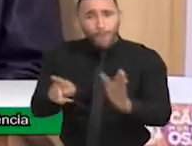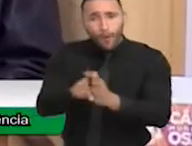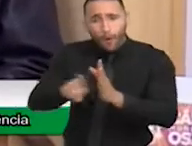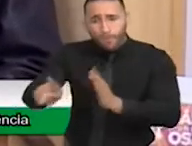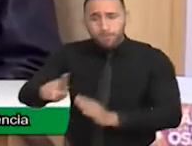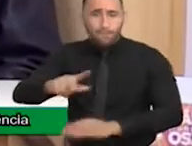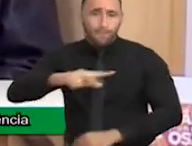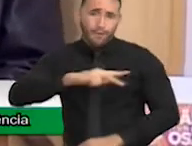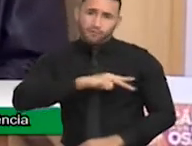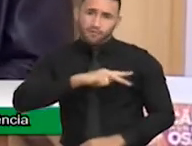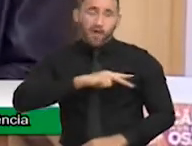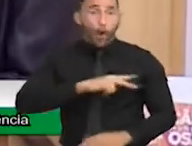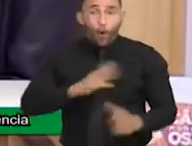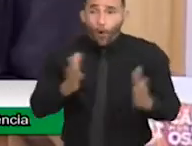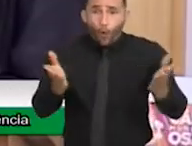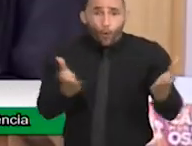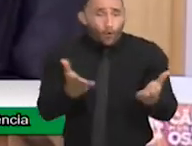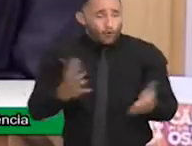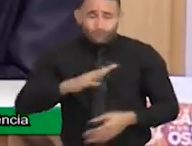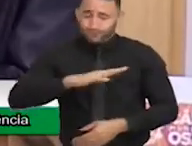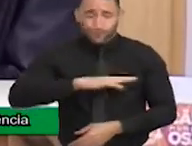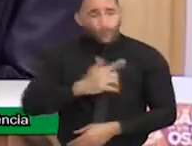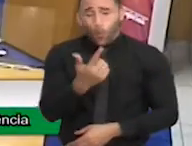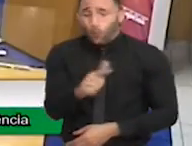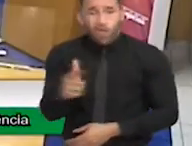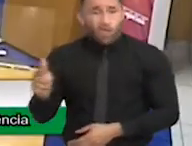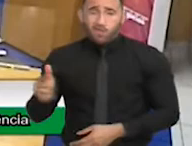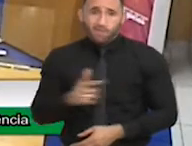município não fornece. Bom,